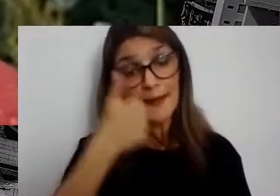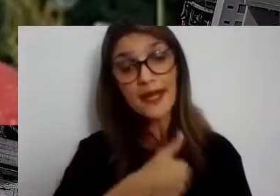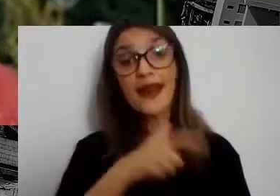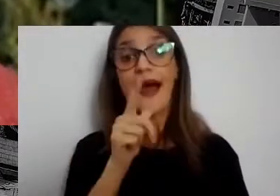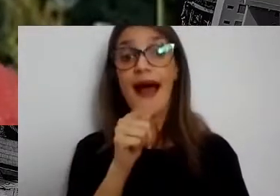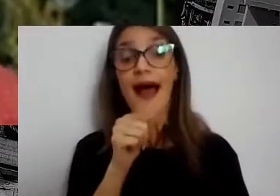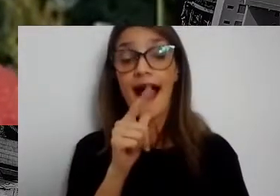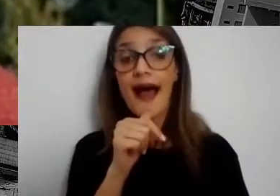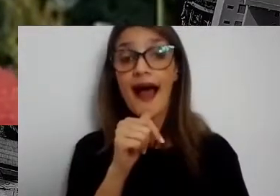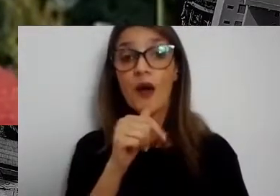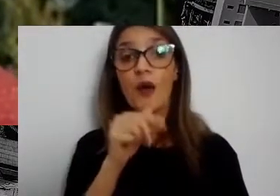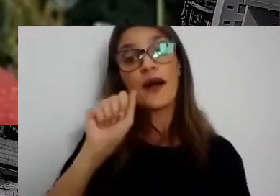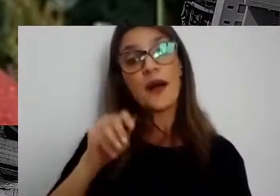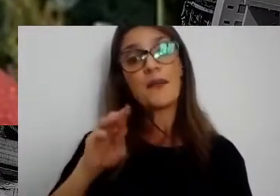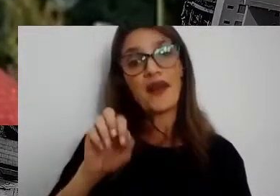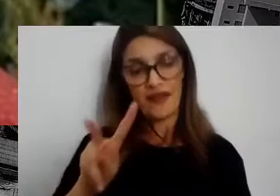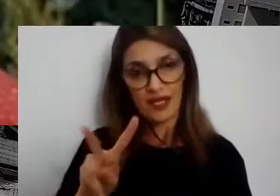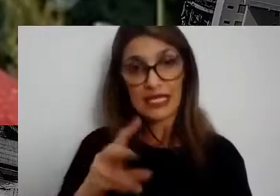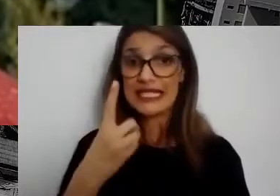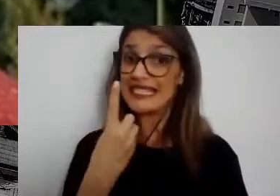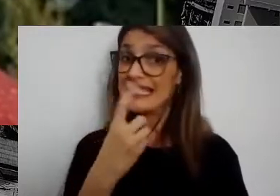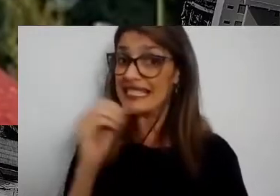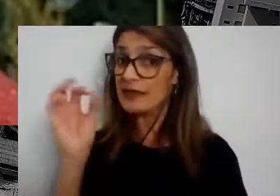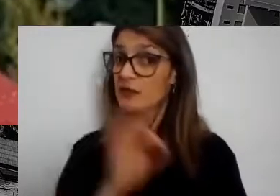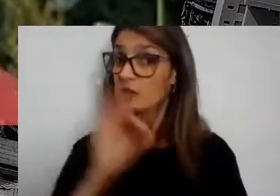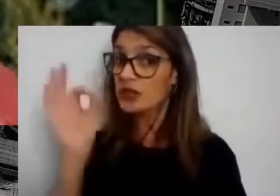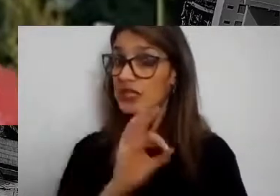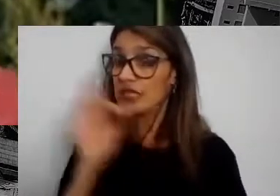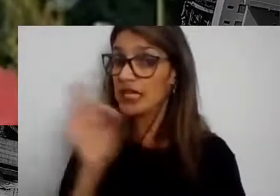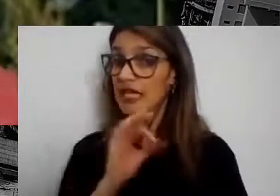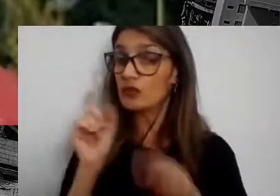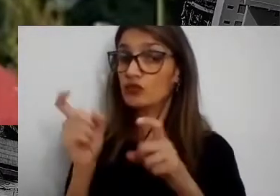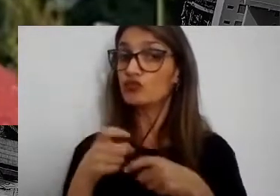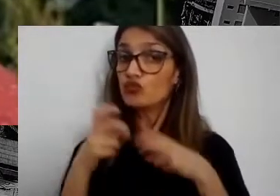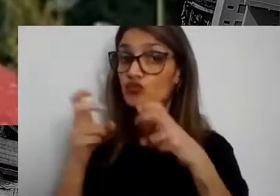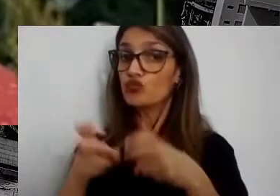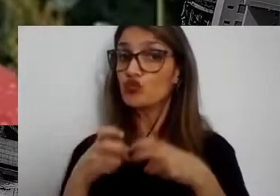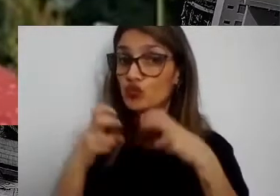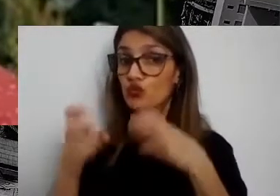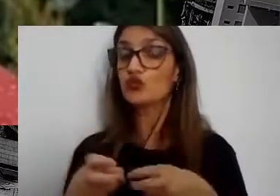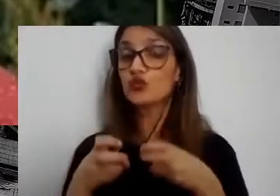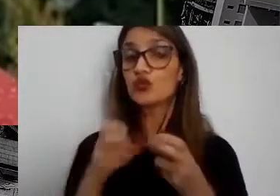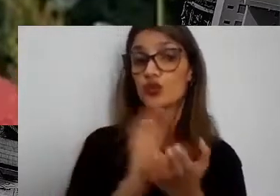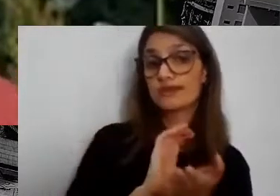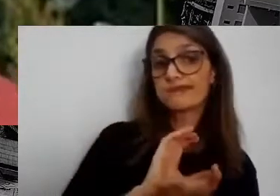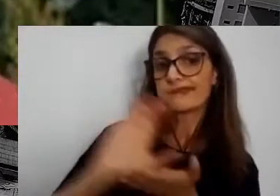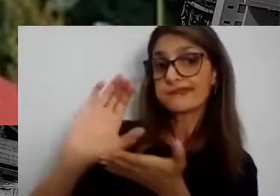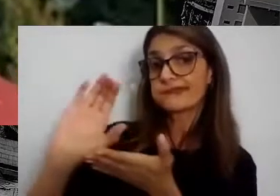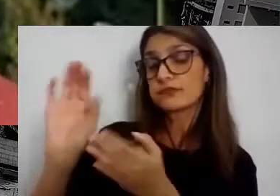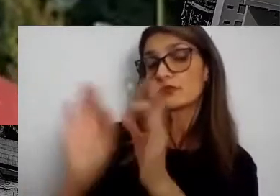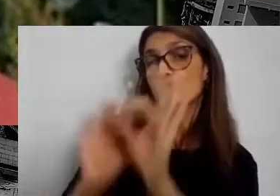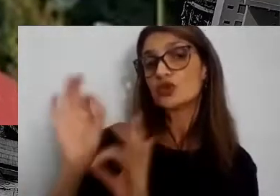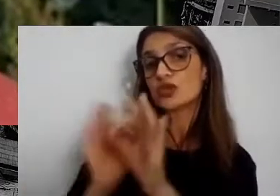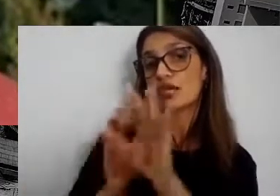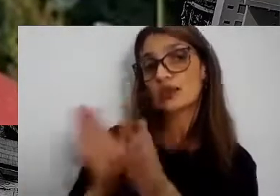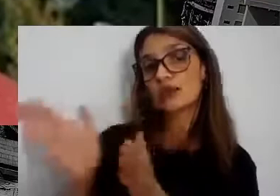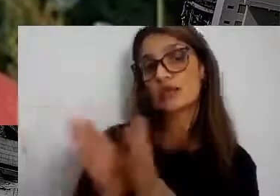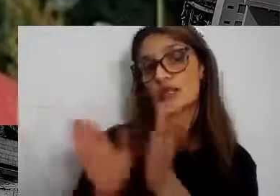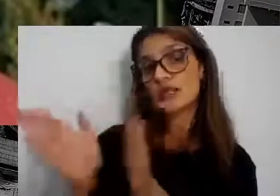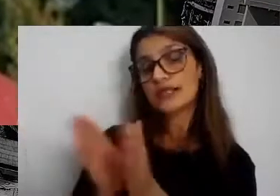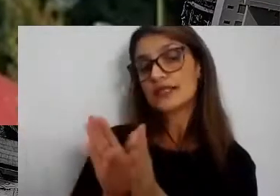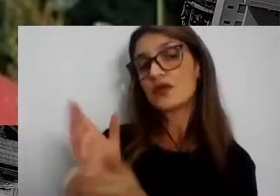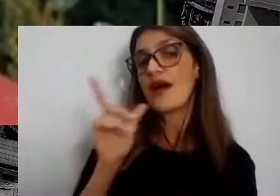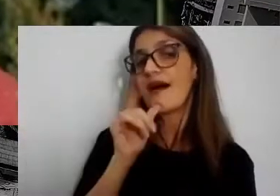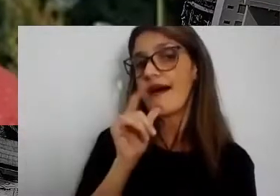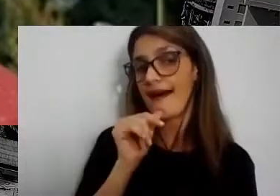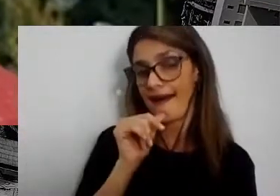100% do lucro com a venda dessa água mineral é destinada para projetos de acesso à água. Então, é uma iniciativa